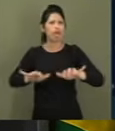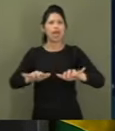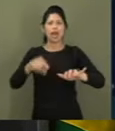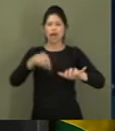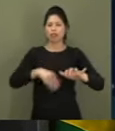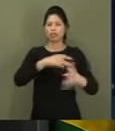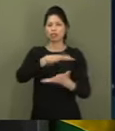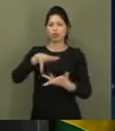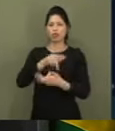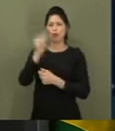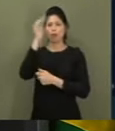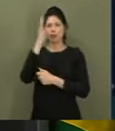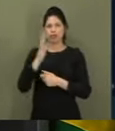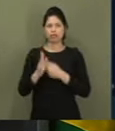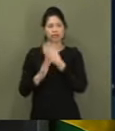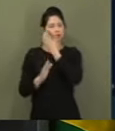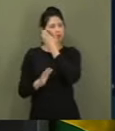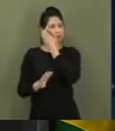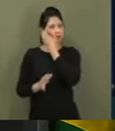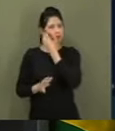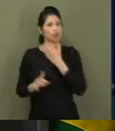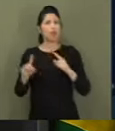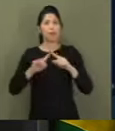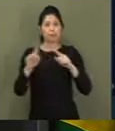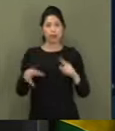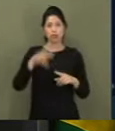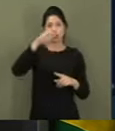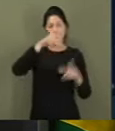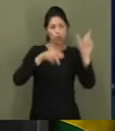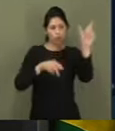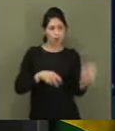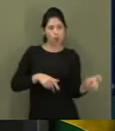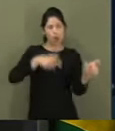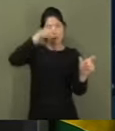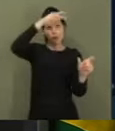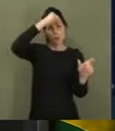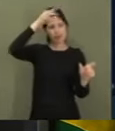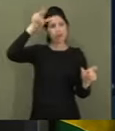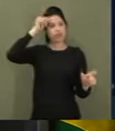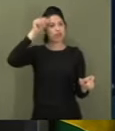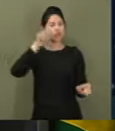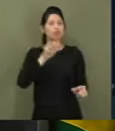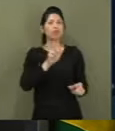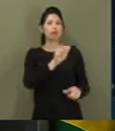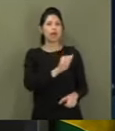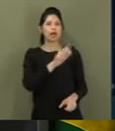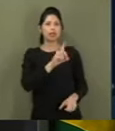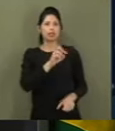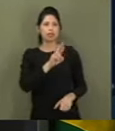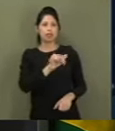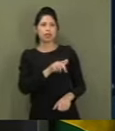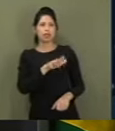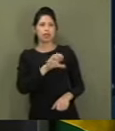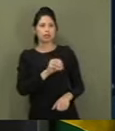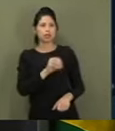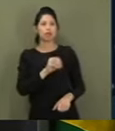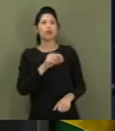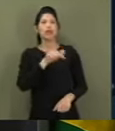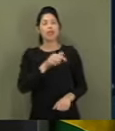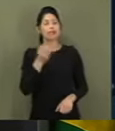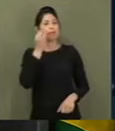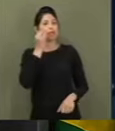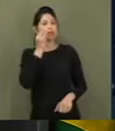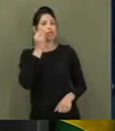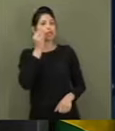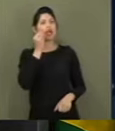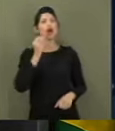Certamente, prefeito Adriano Silva vai aproveitar essa experiência para aumentar ainda mais